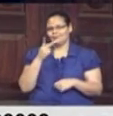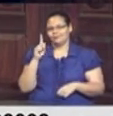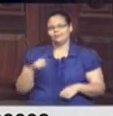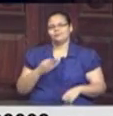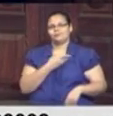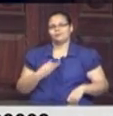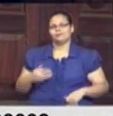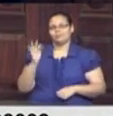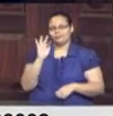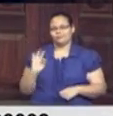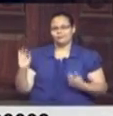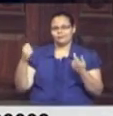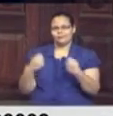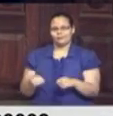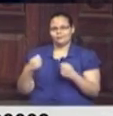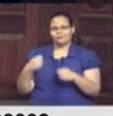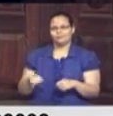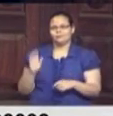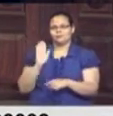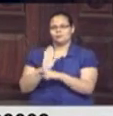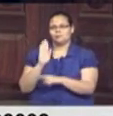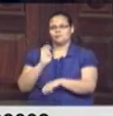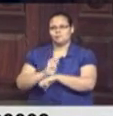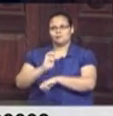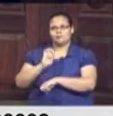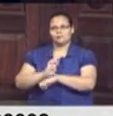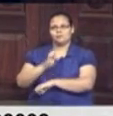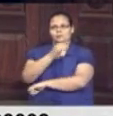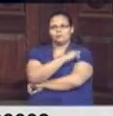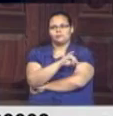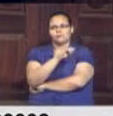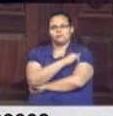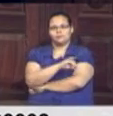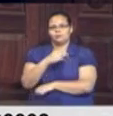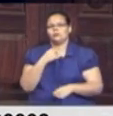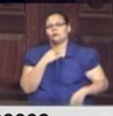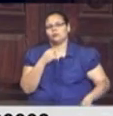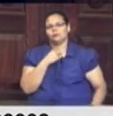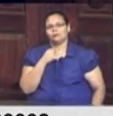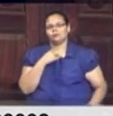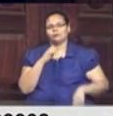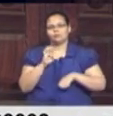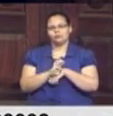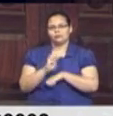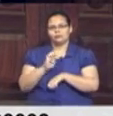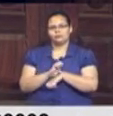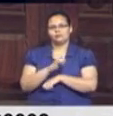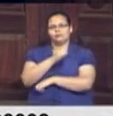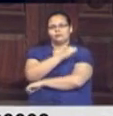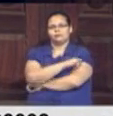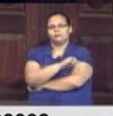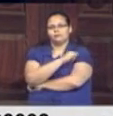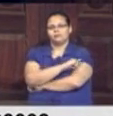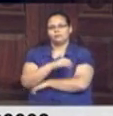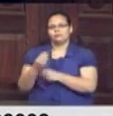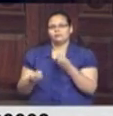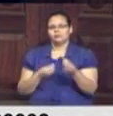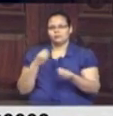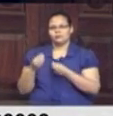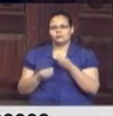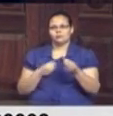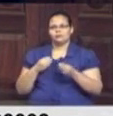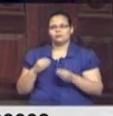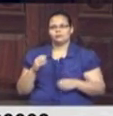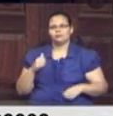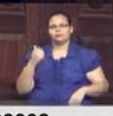federal precisa ajudar o Estado do Rio de Janeiro. não pode ver o Estado do Rio de Janeiro como algo para fora